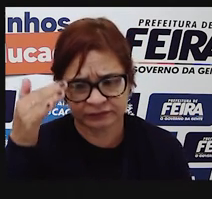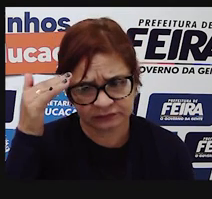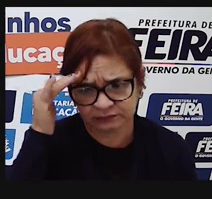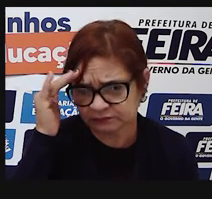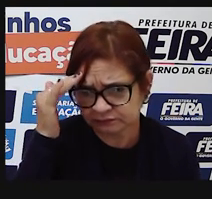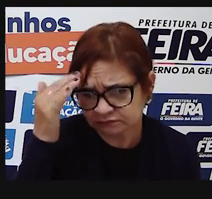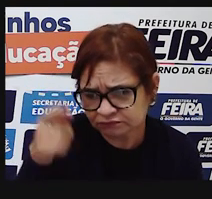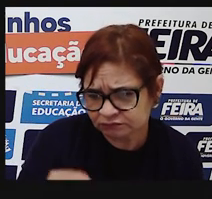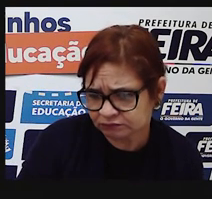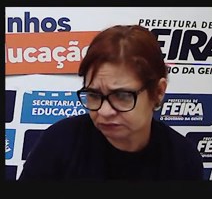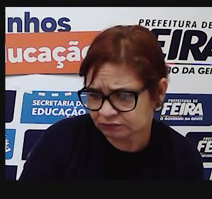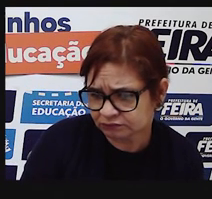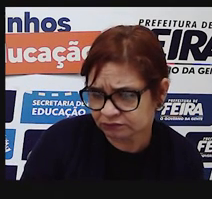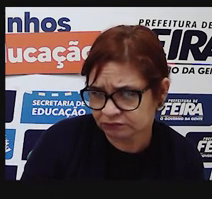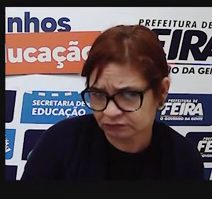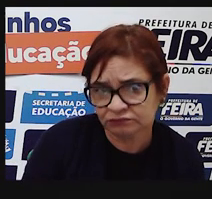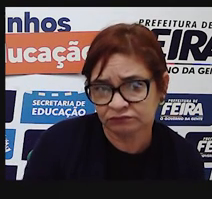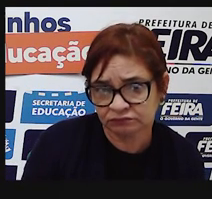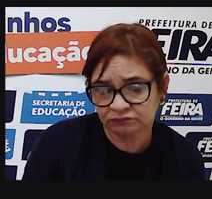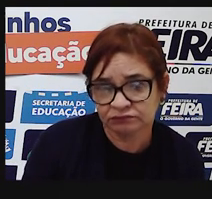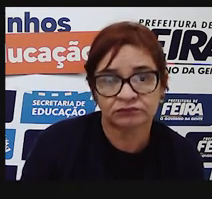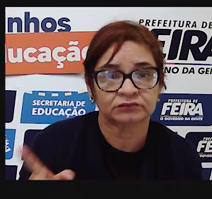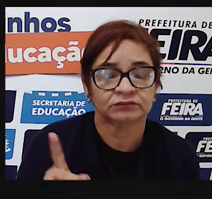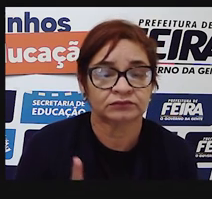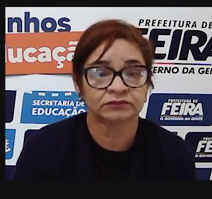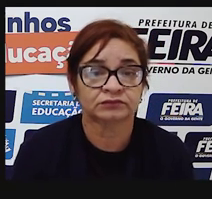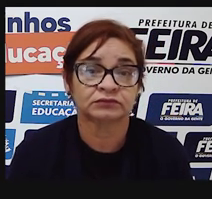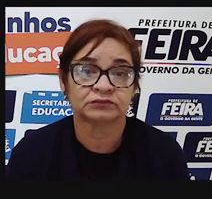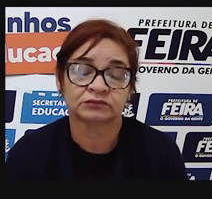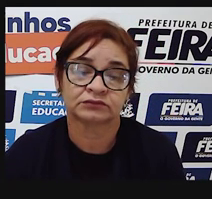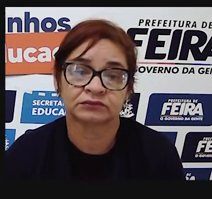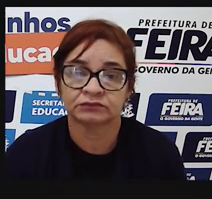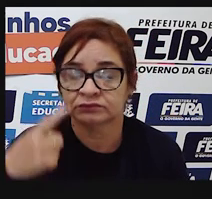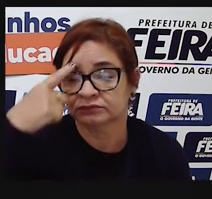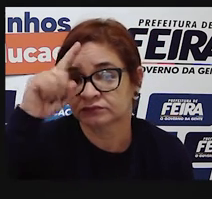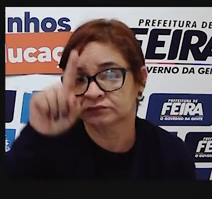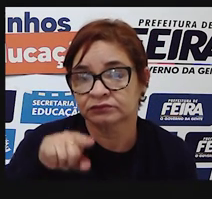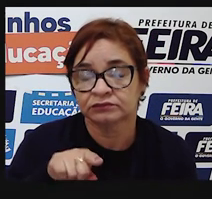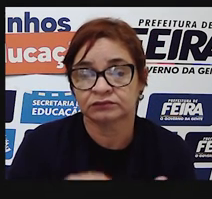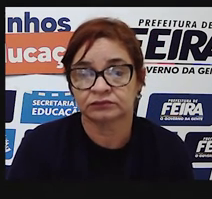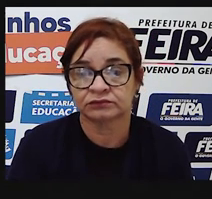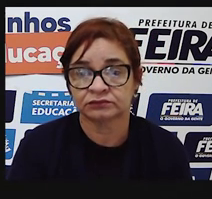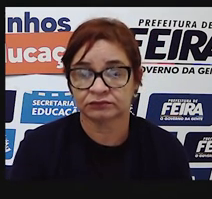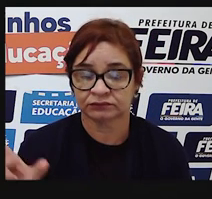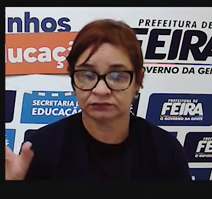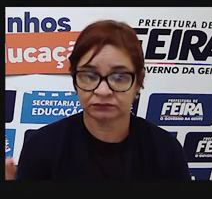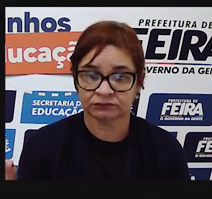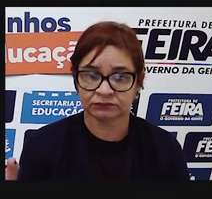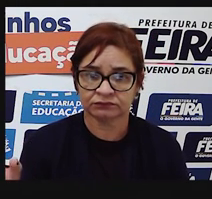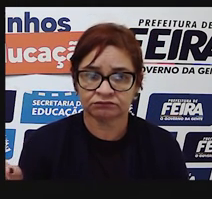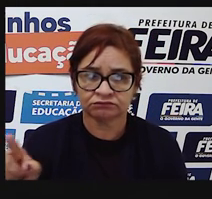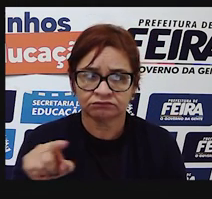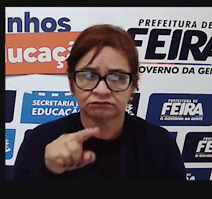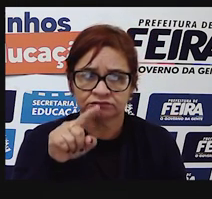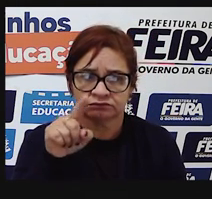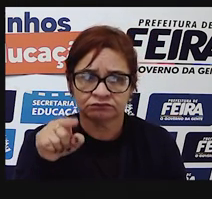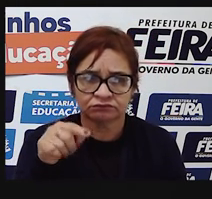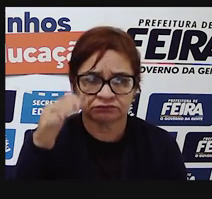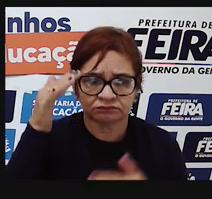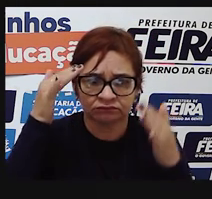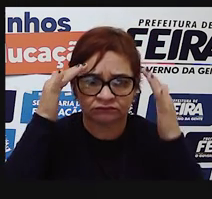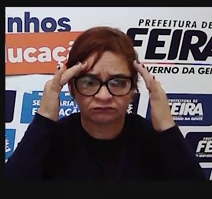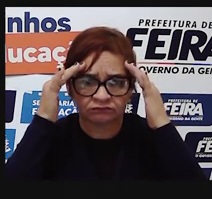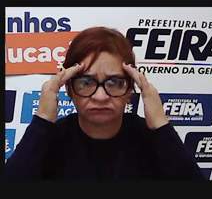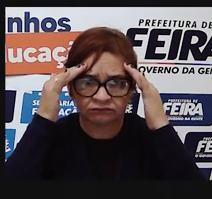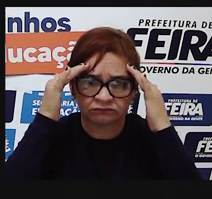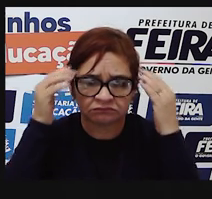que, na verdade, não é simplesmente uma ideia de pergunta. Nesse caso aqui, é uma ideia de dúvida ou não entendi